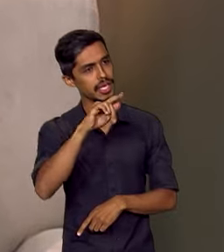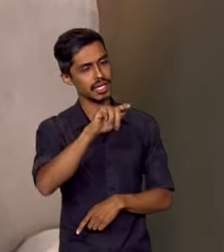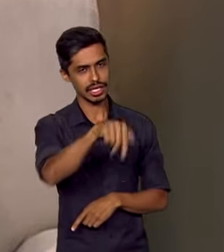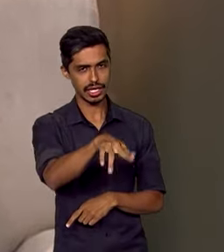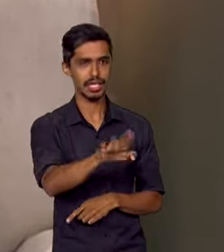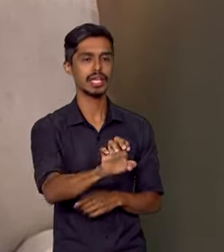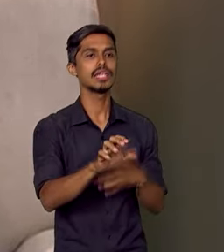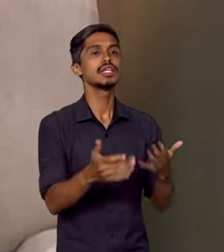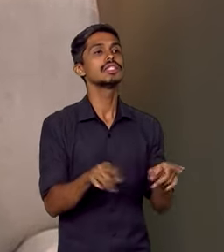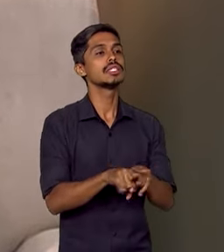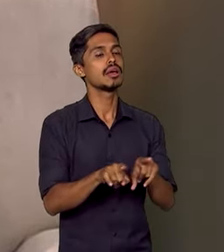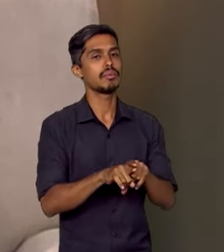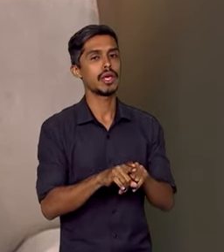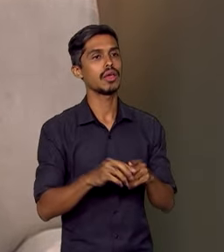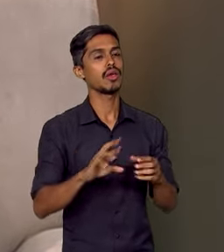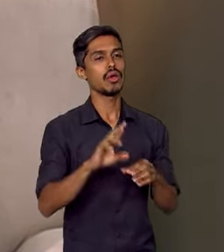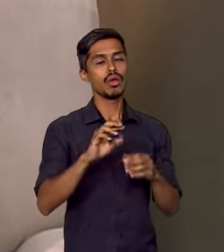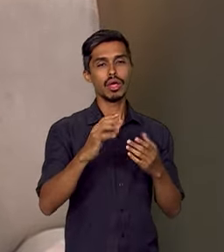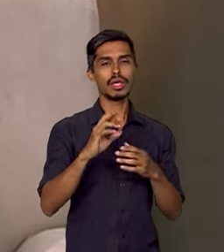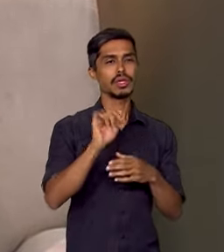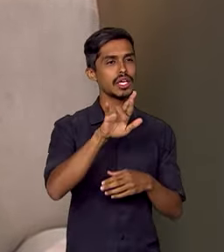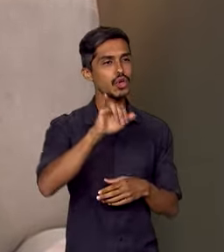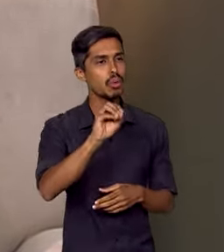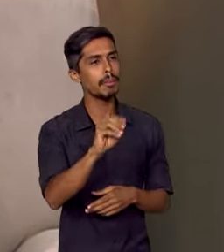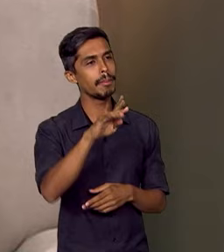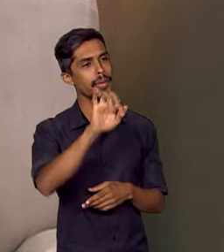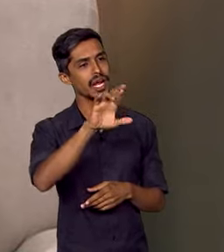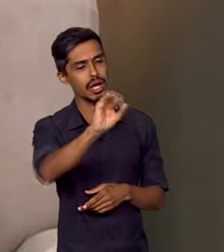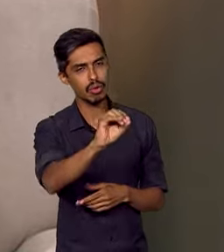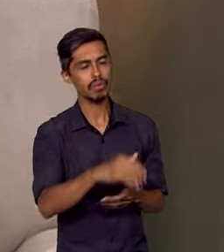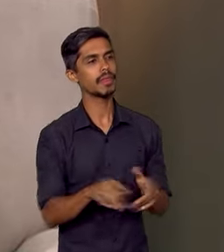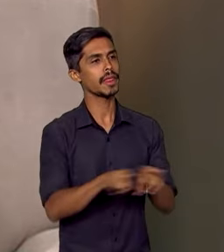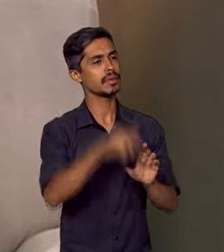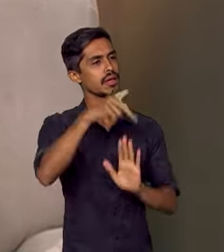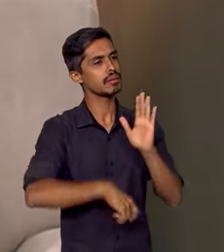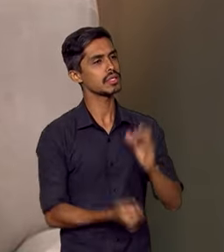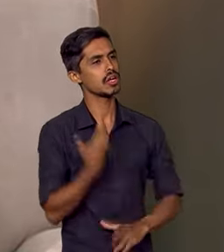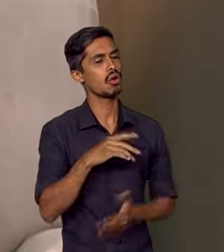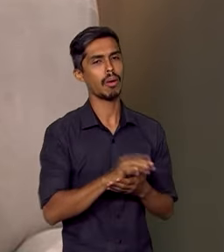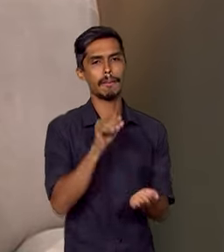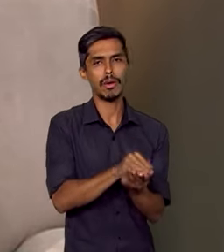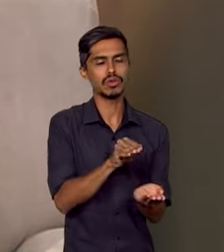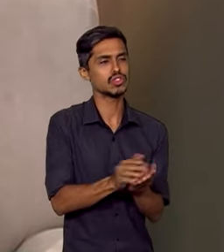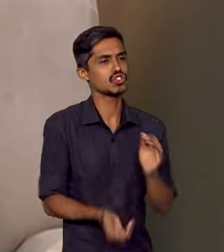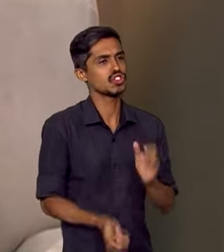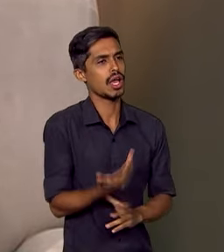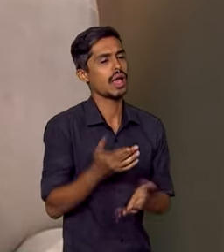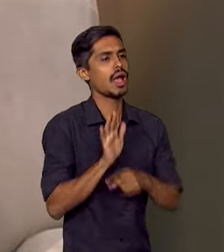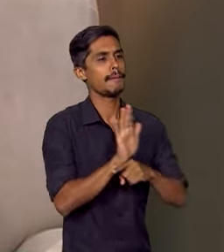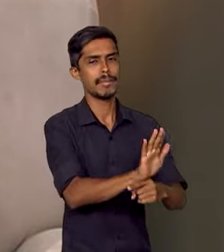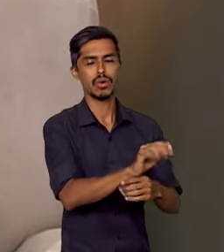com o Rio Branco, Ministério das Relações Exteriores. A gente tem criado programas ou bolsas de apoio